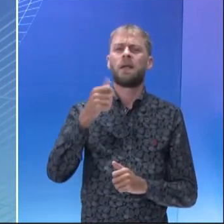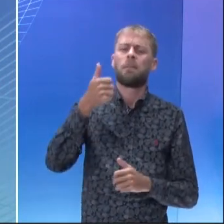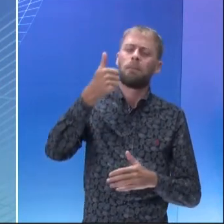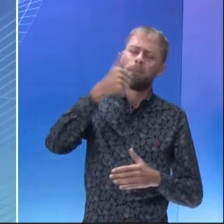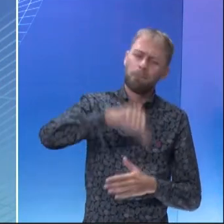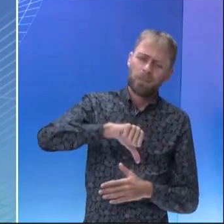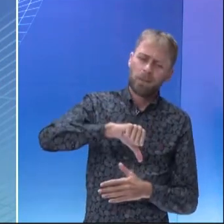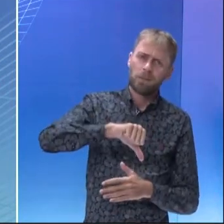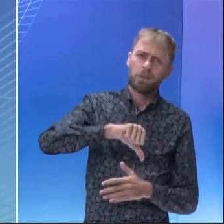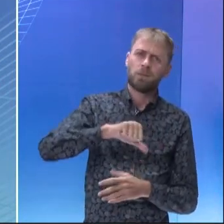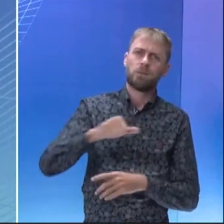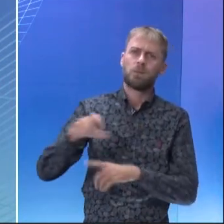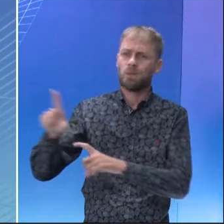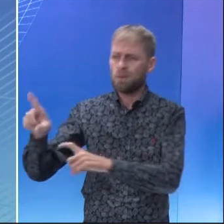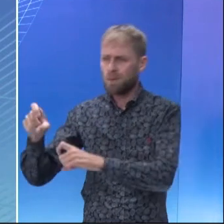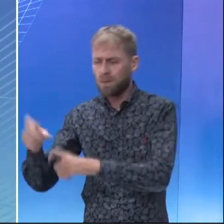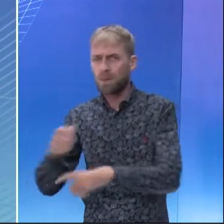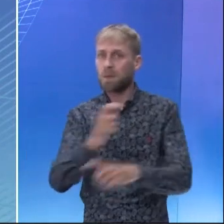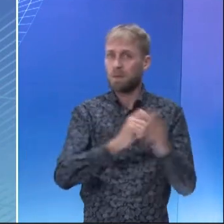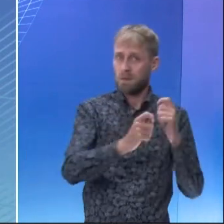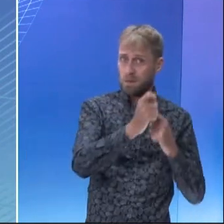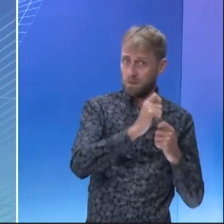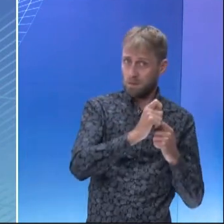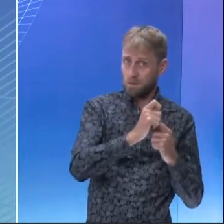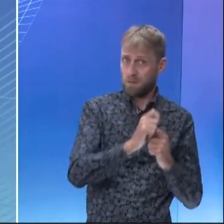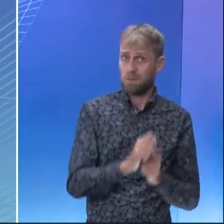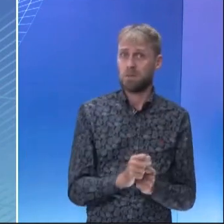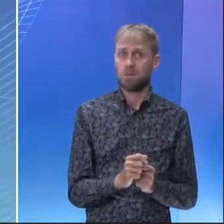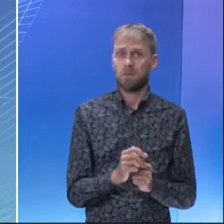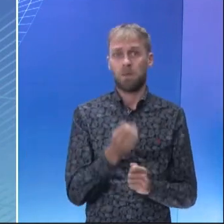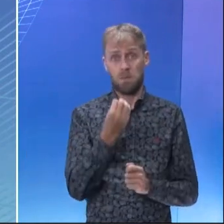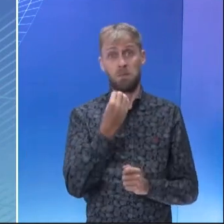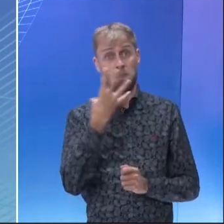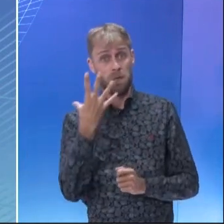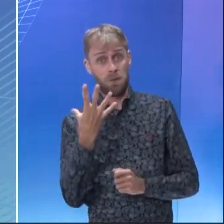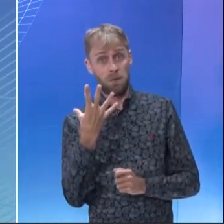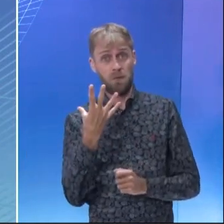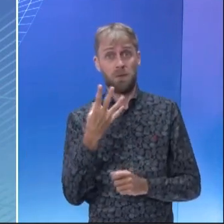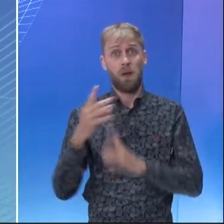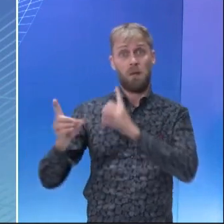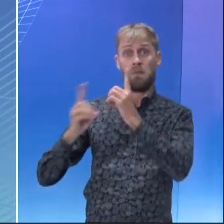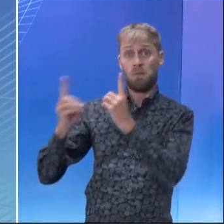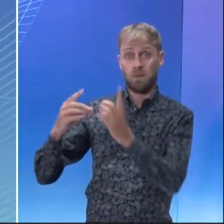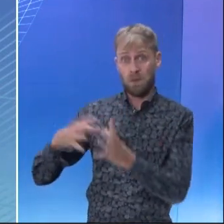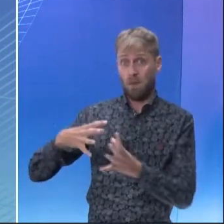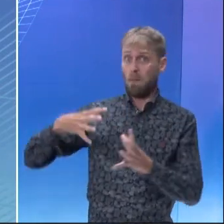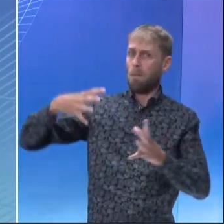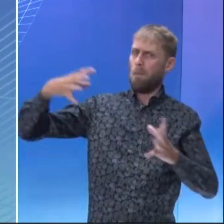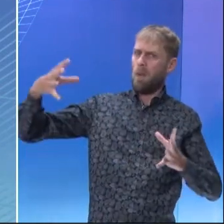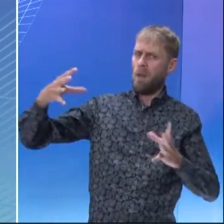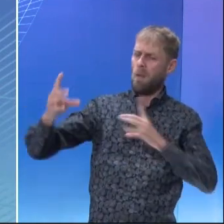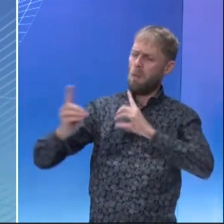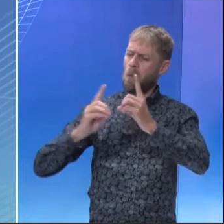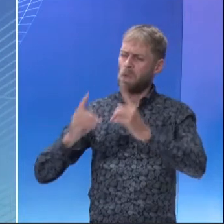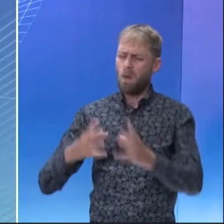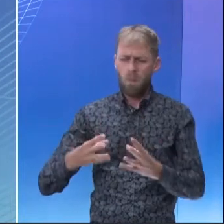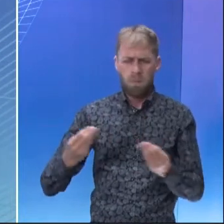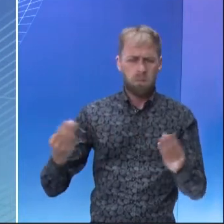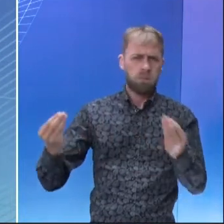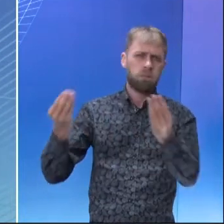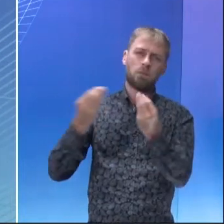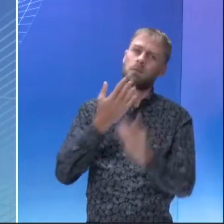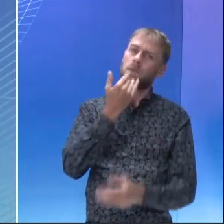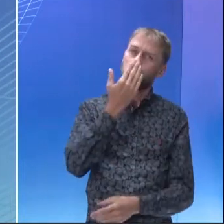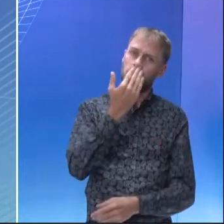o lado negativo do agronegócio? Qual é o contraponto? O lado positivo do agronegócio é a produção em grande escala. Produzir